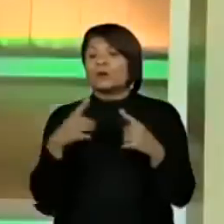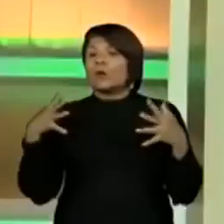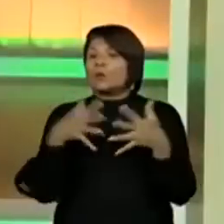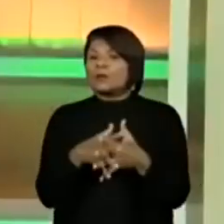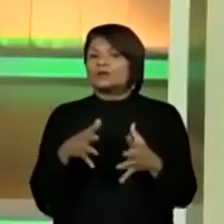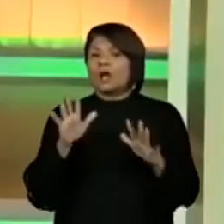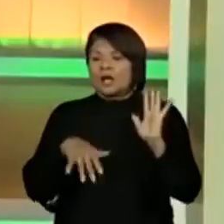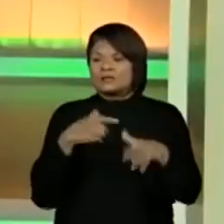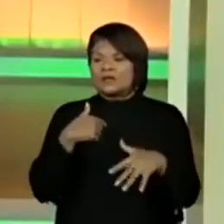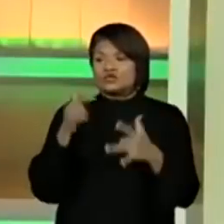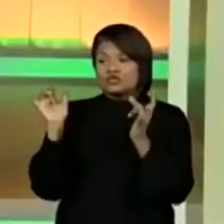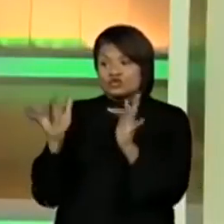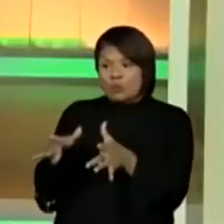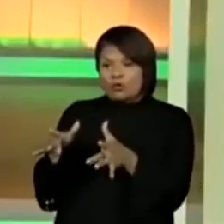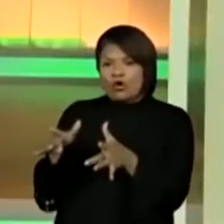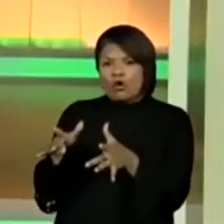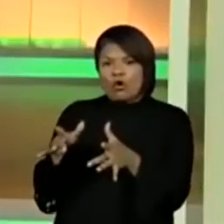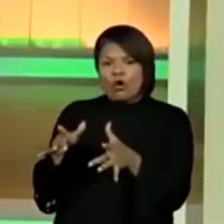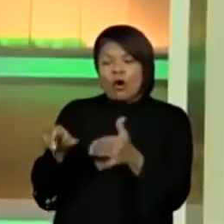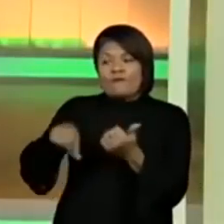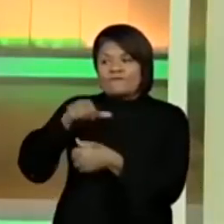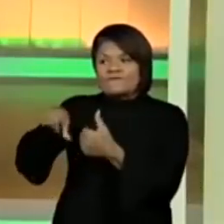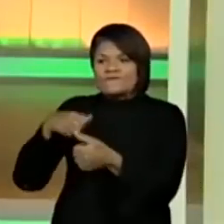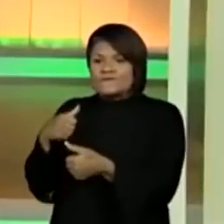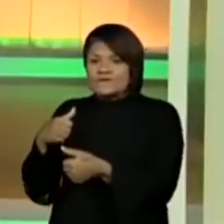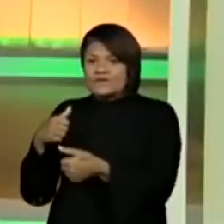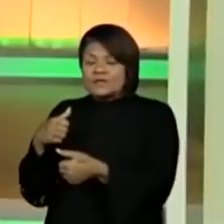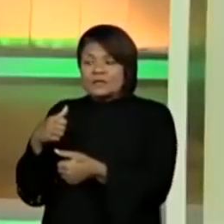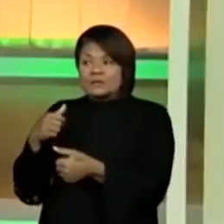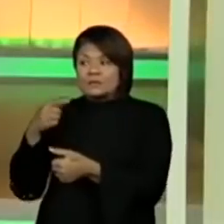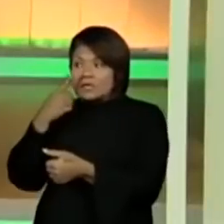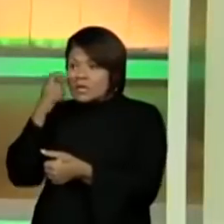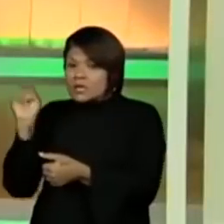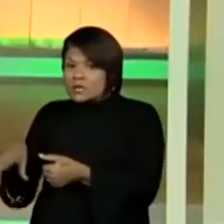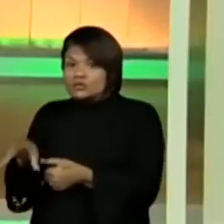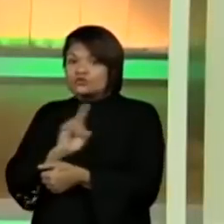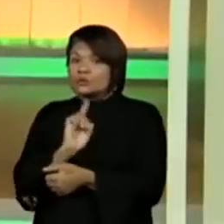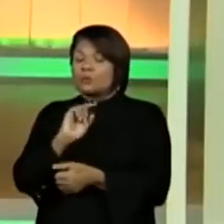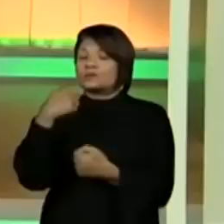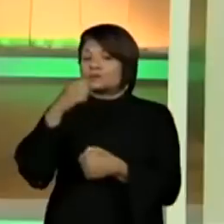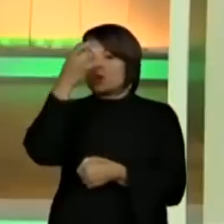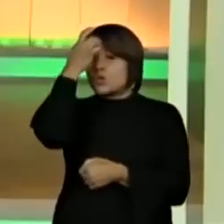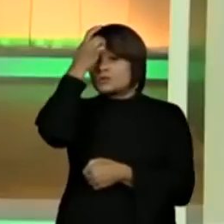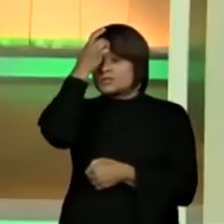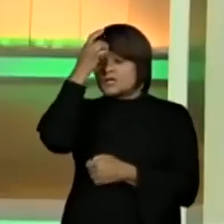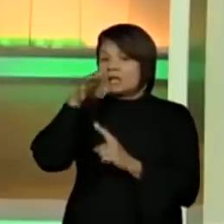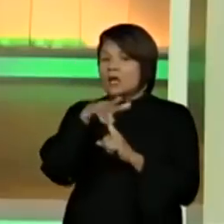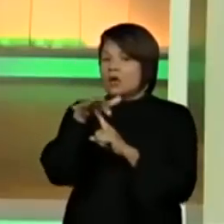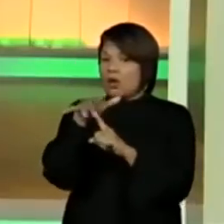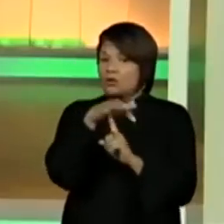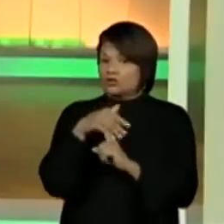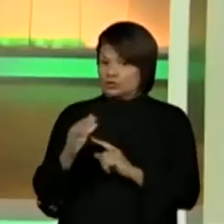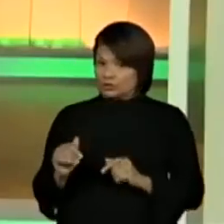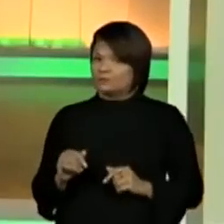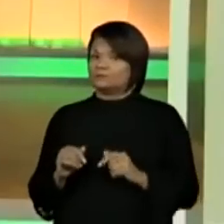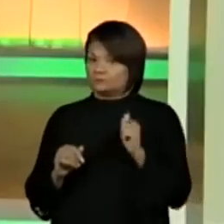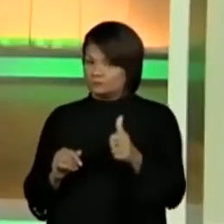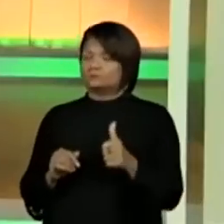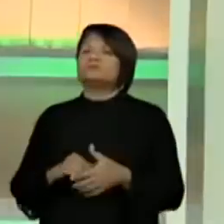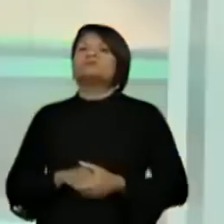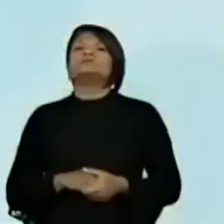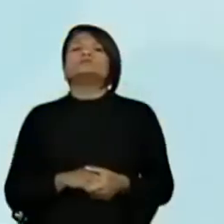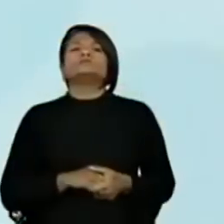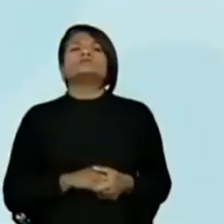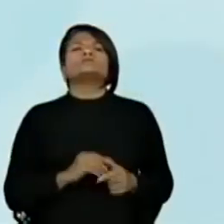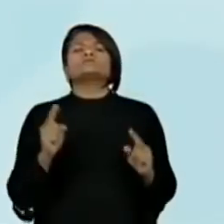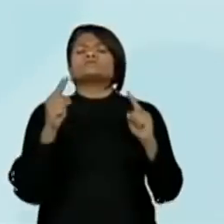Nem tudo que sobra vira lixo. Então, é uma questão de consciência ecológica. Vamos lá? Próximo. Beleza, esse aqui já passou. De